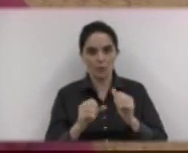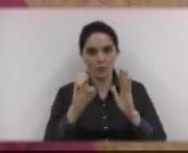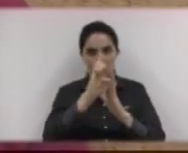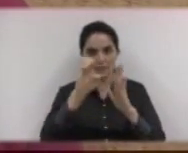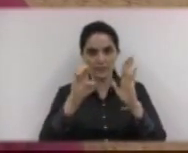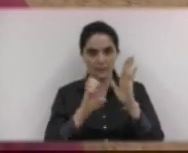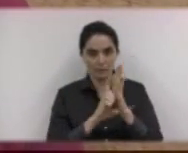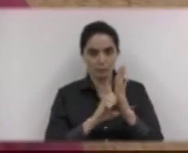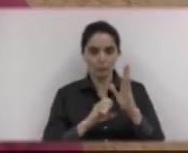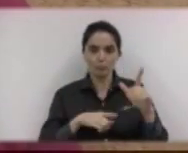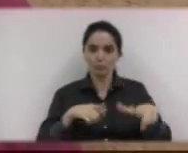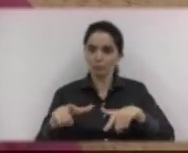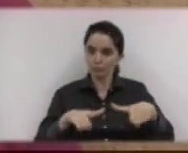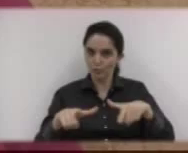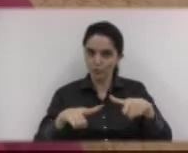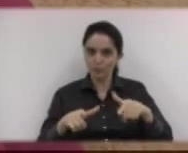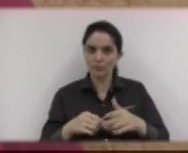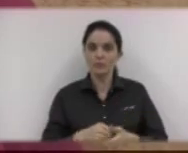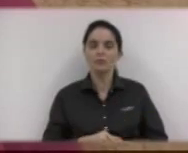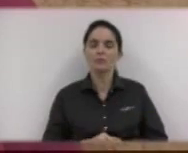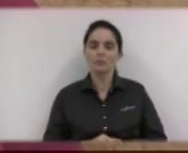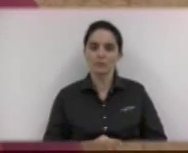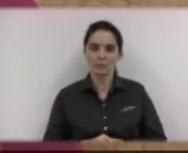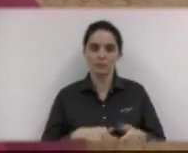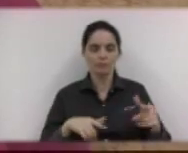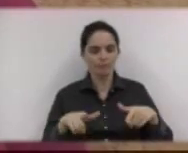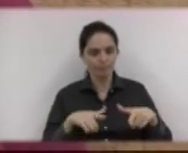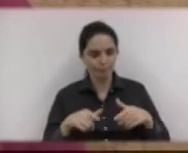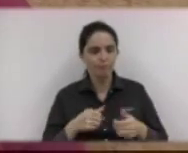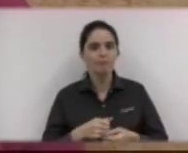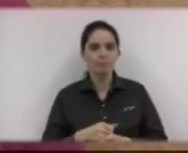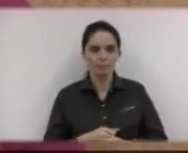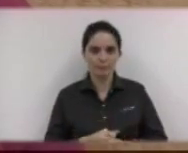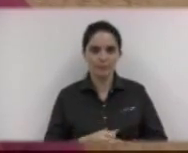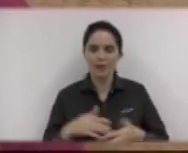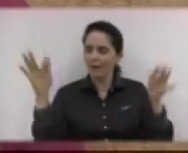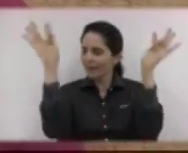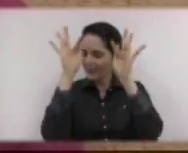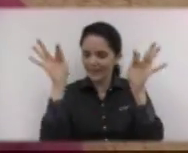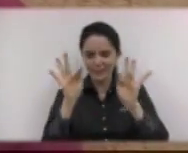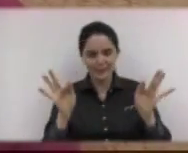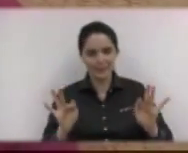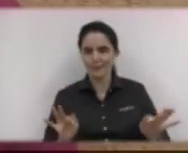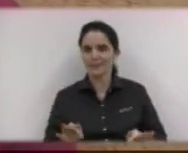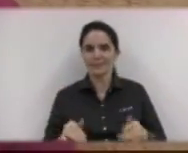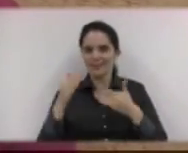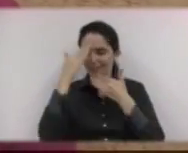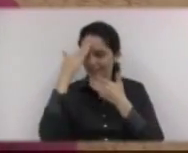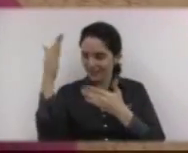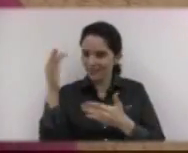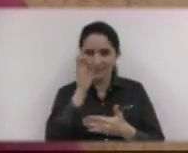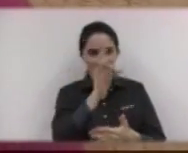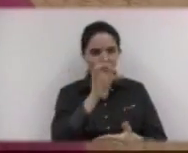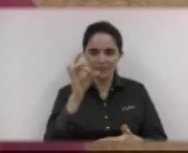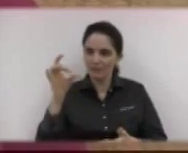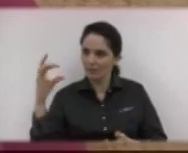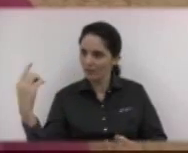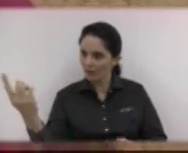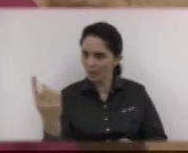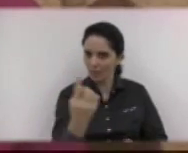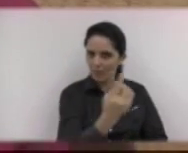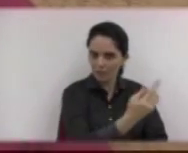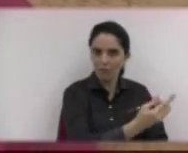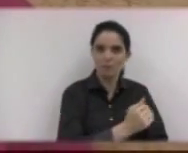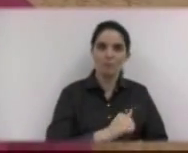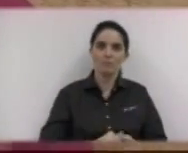também vem trazer alguns benefícios para os trabalhadores. Então, com alegria no dia de hoje, eu quero agradecer a cada um de vocês e cada um